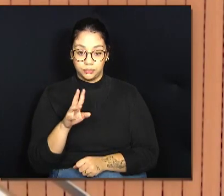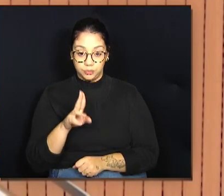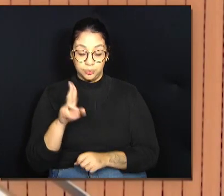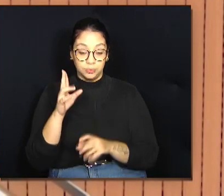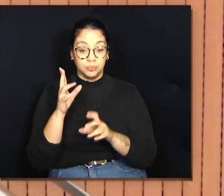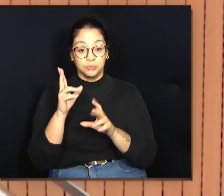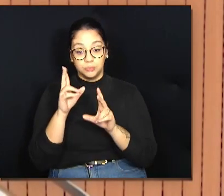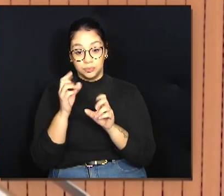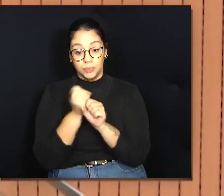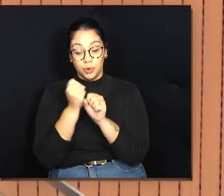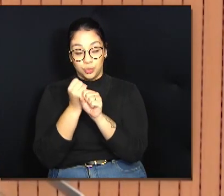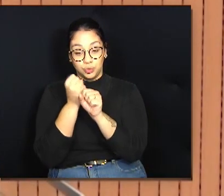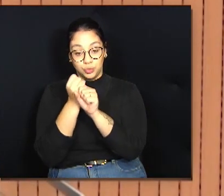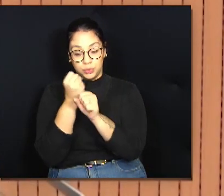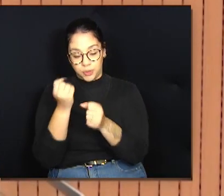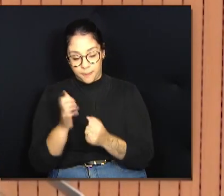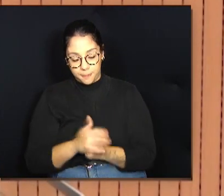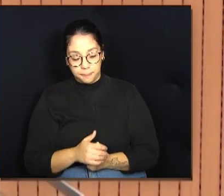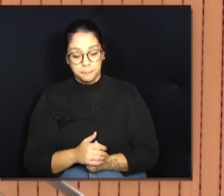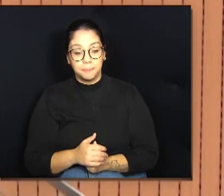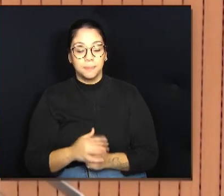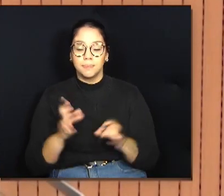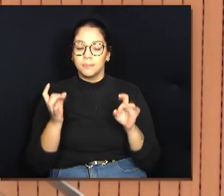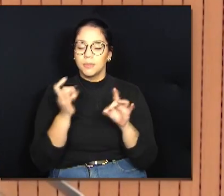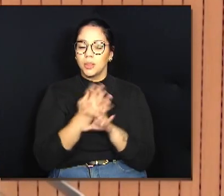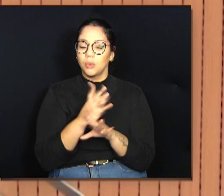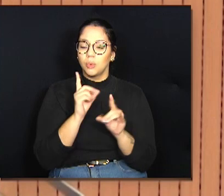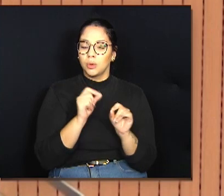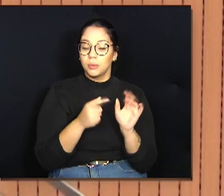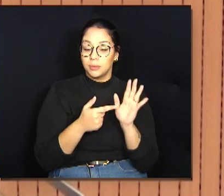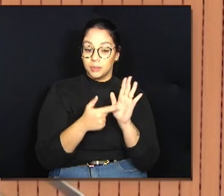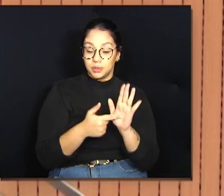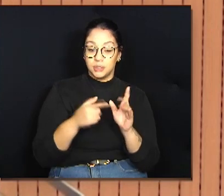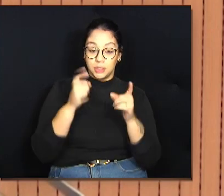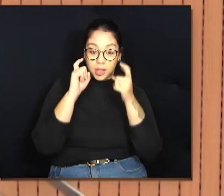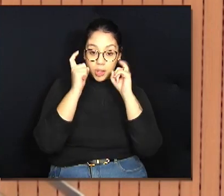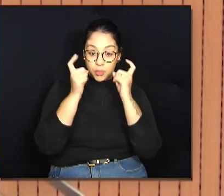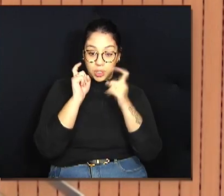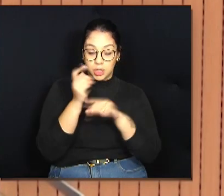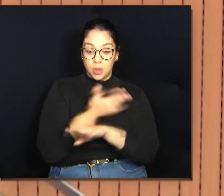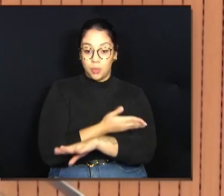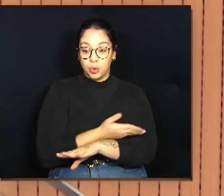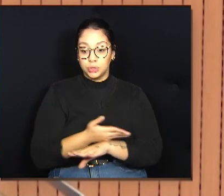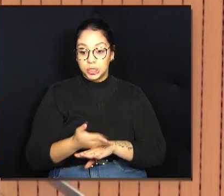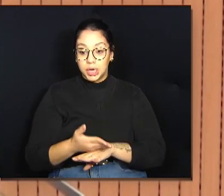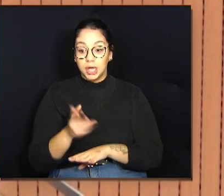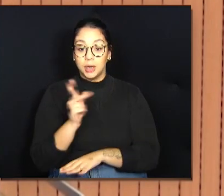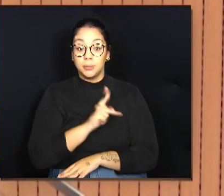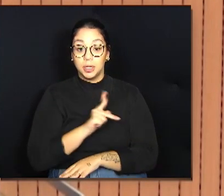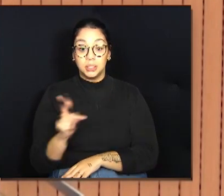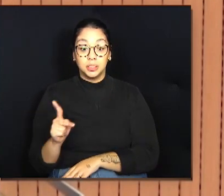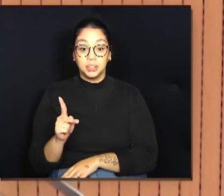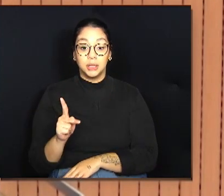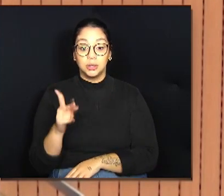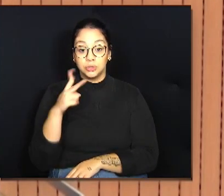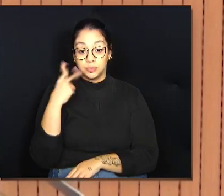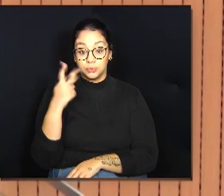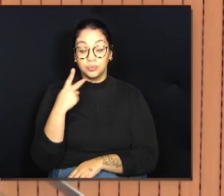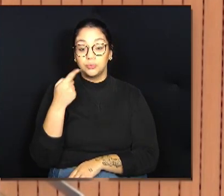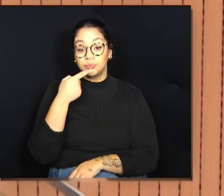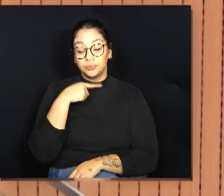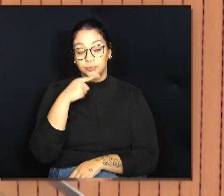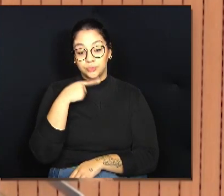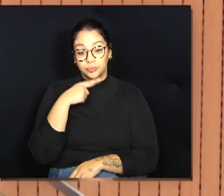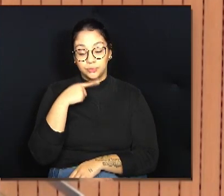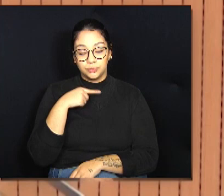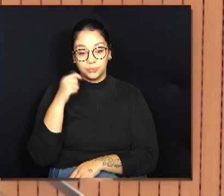a cobrança do IPTU. A conclusão foi apresentada em reunião ordinária pelo presidente da Comissão, vereador Eduardo Magoga.